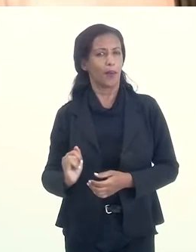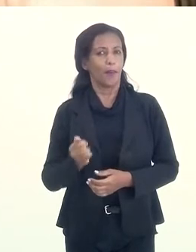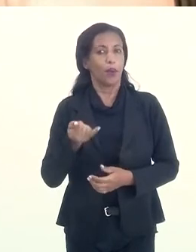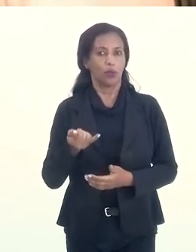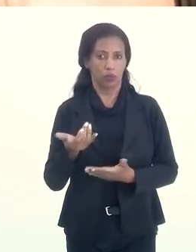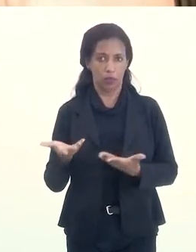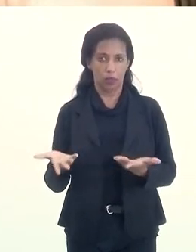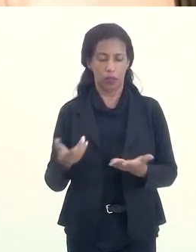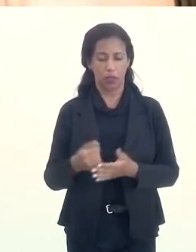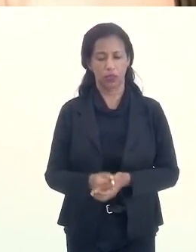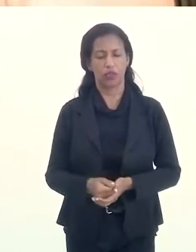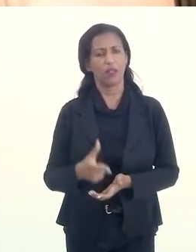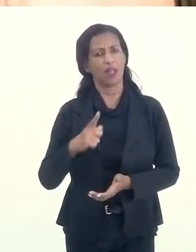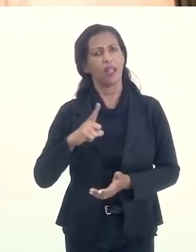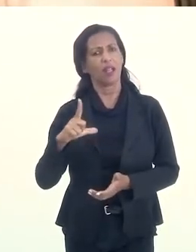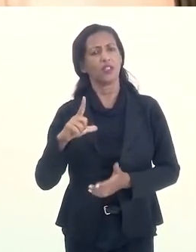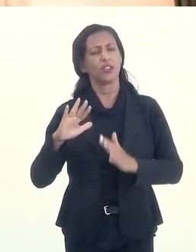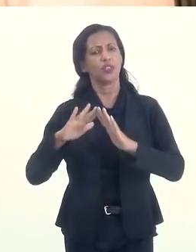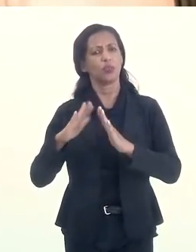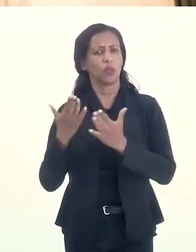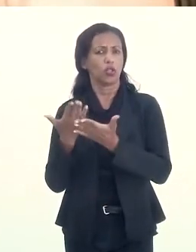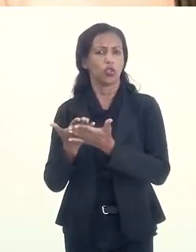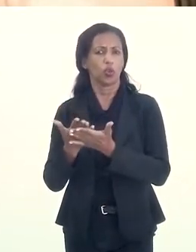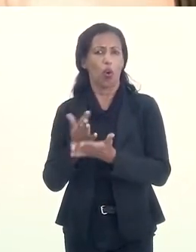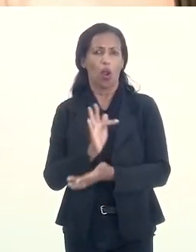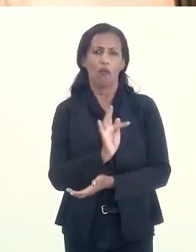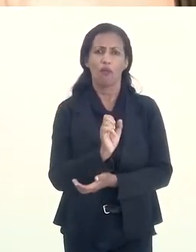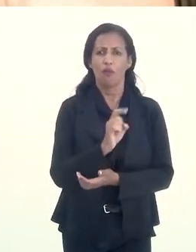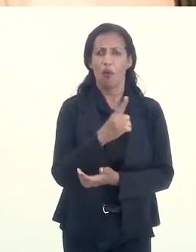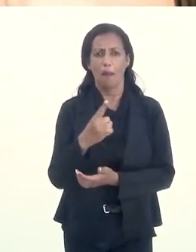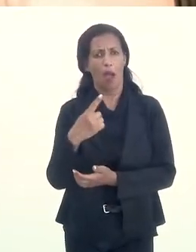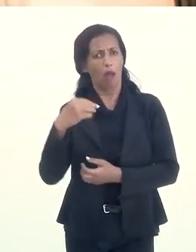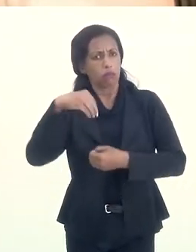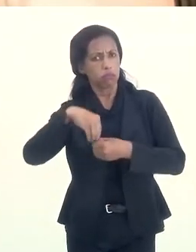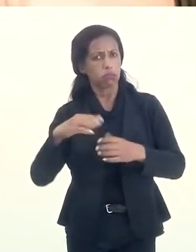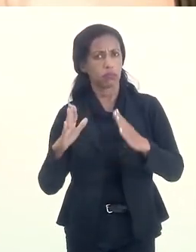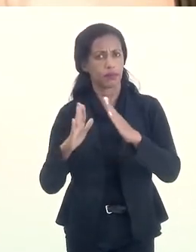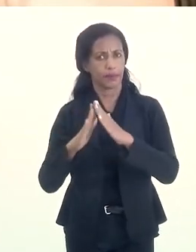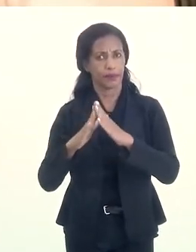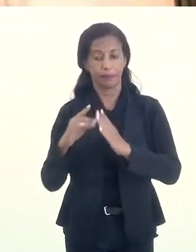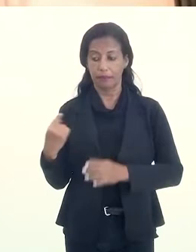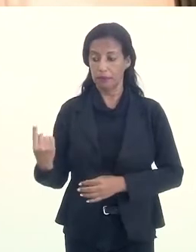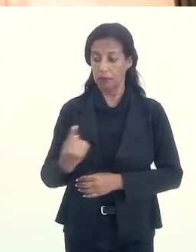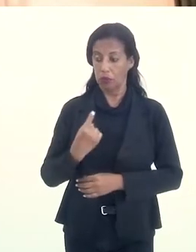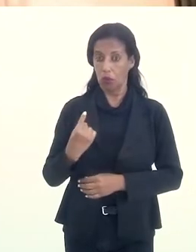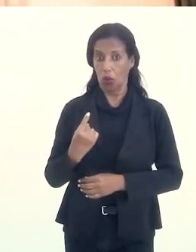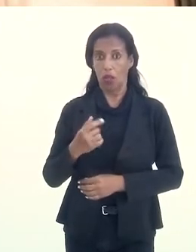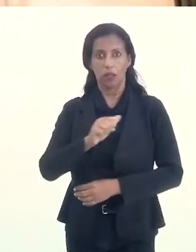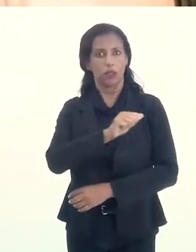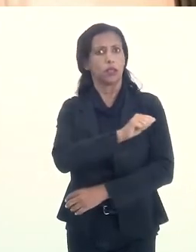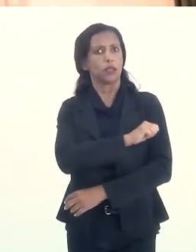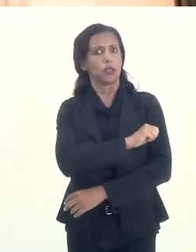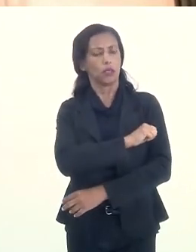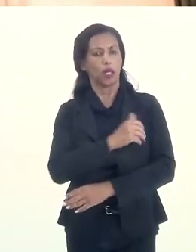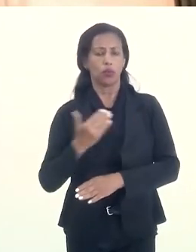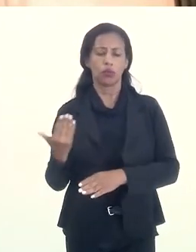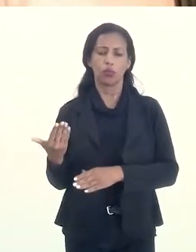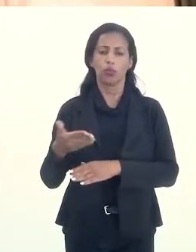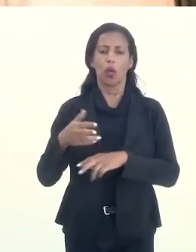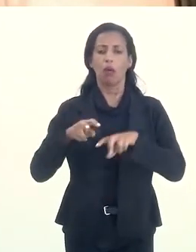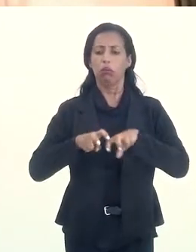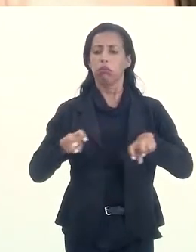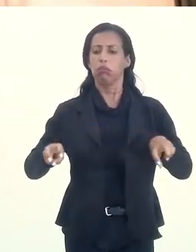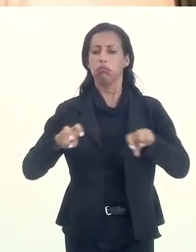privilegiado quanto a isso. Ela mantinha uma escola informal na casa dela e nós, os seus alunos, nos